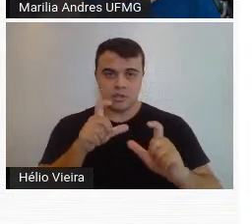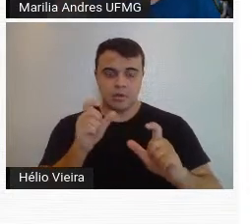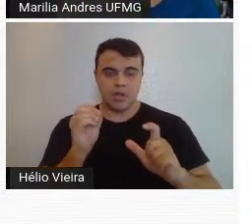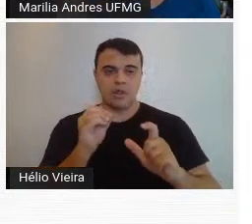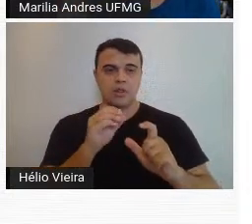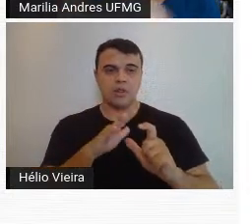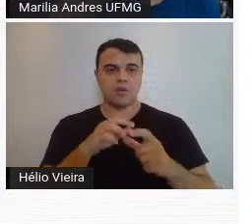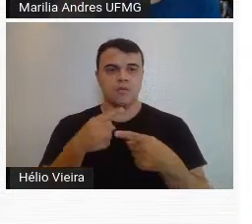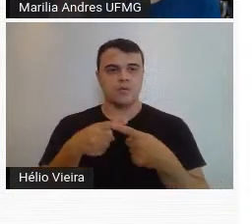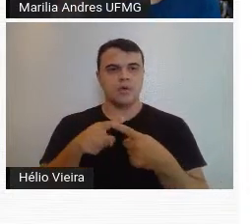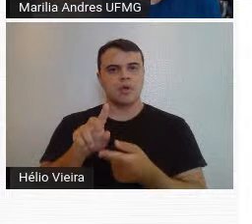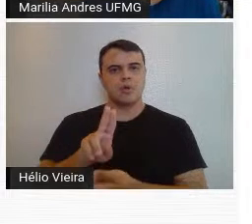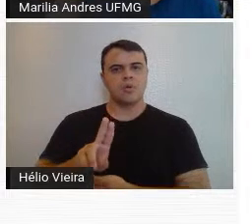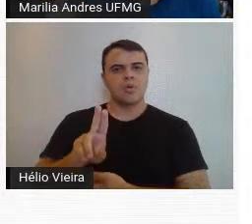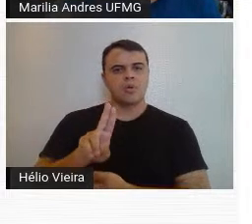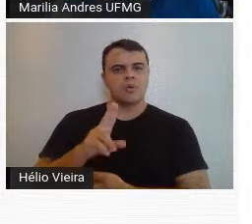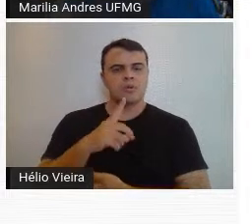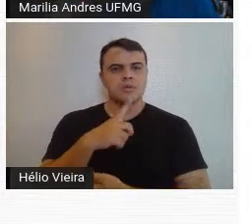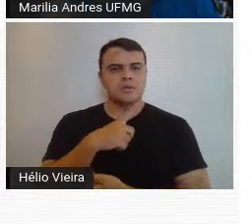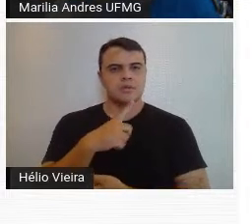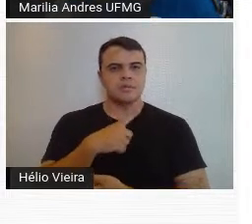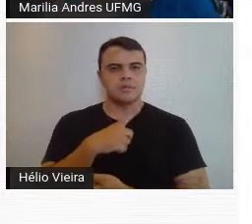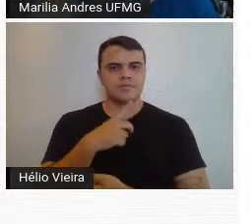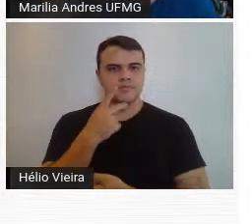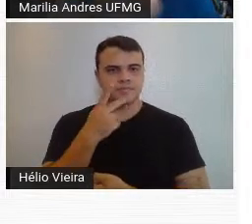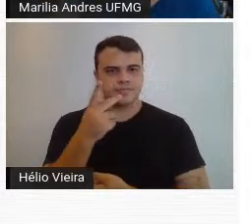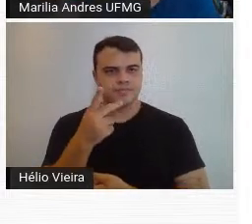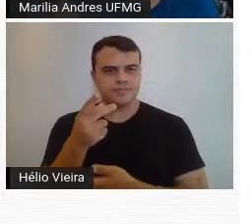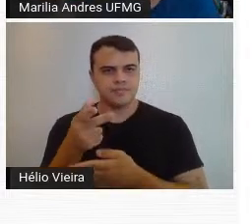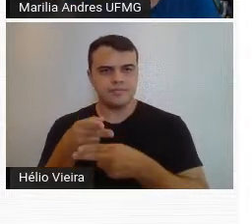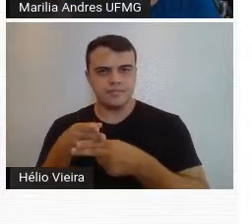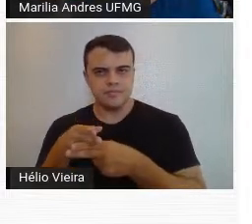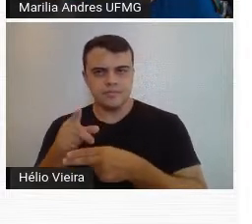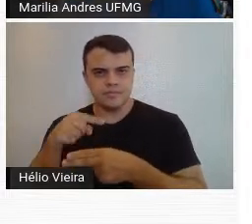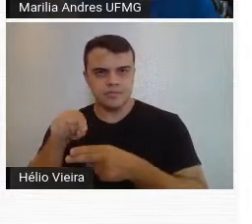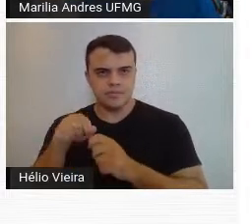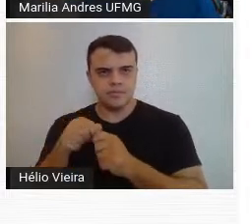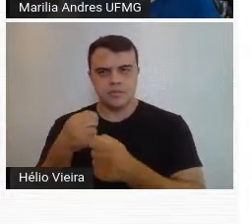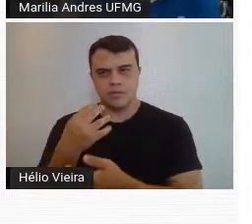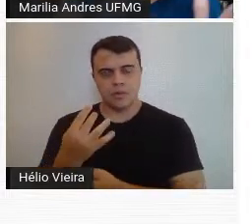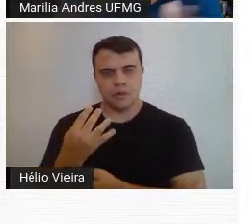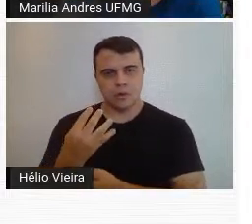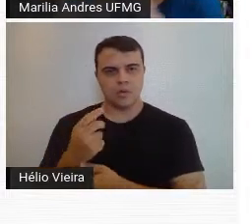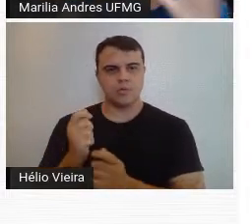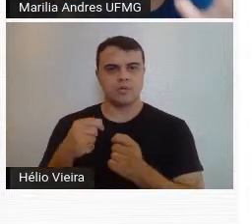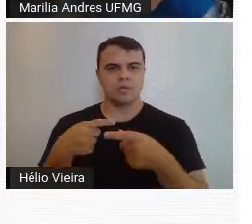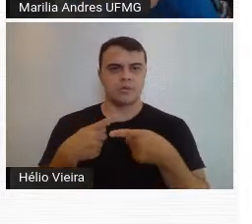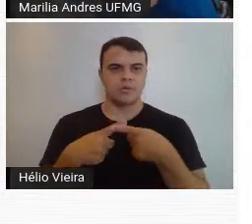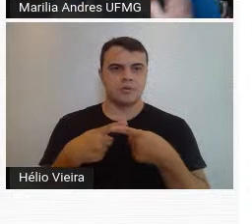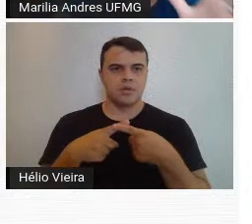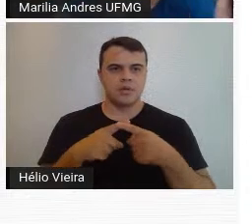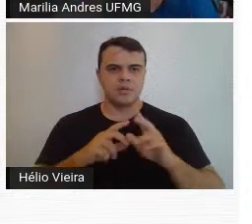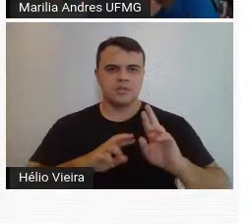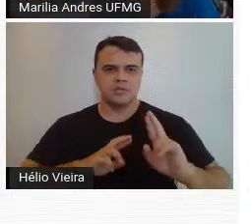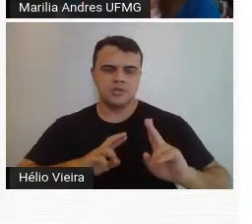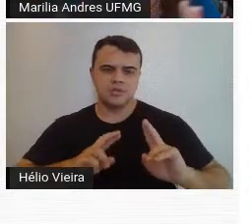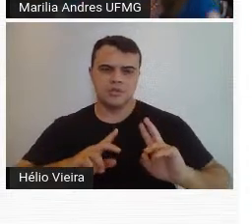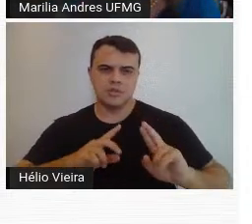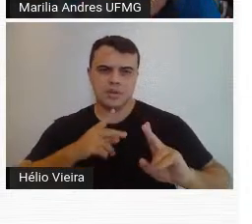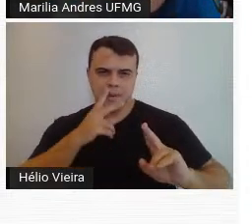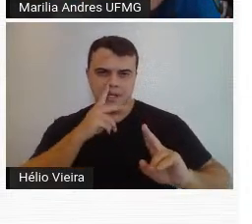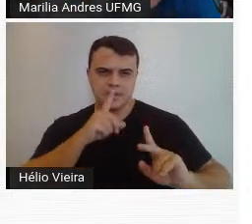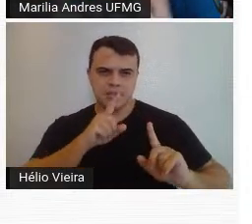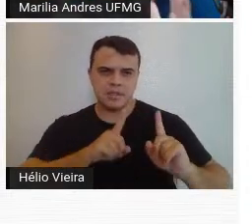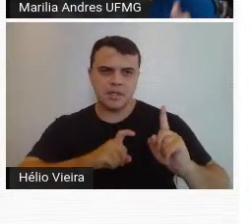onde ela usa o estilete com essas coresinhas, dando um ritmo, aqui chama, inclusive,